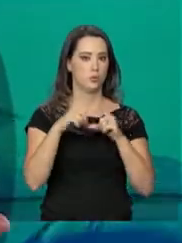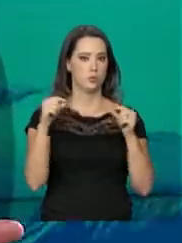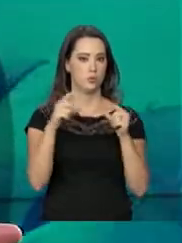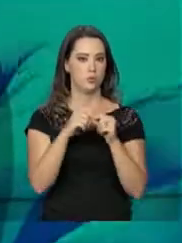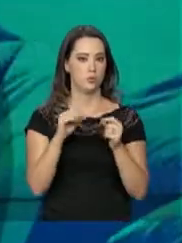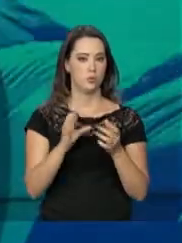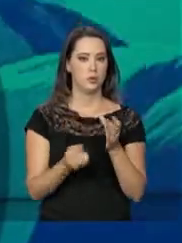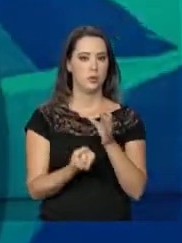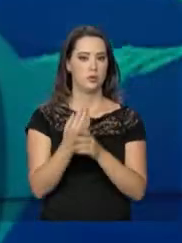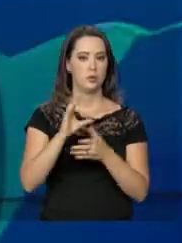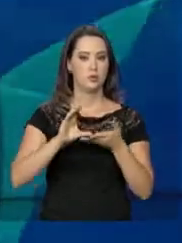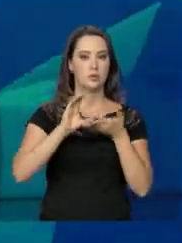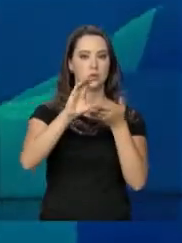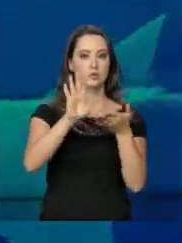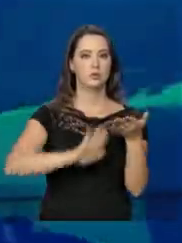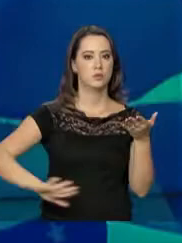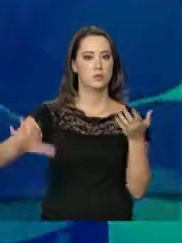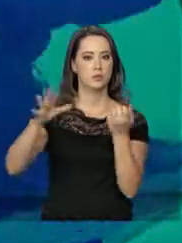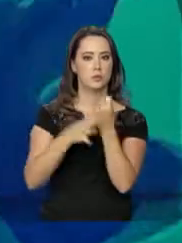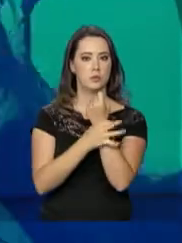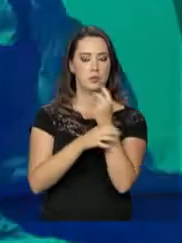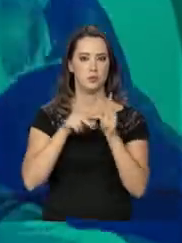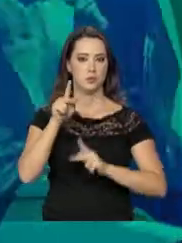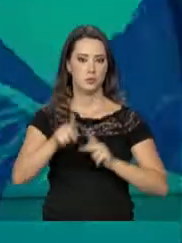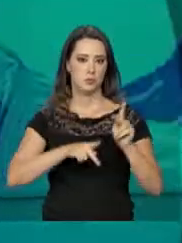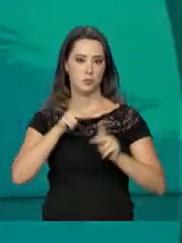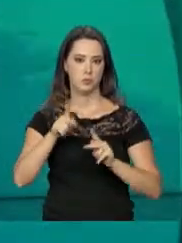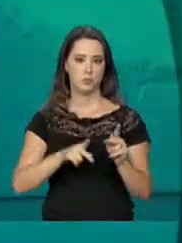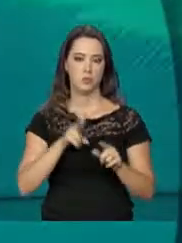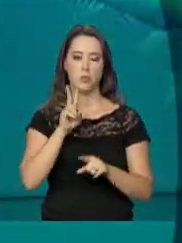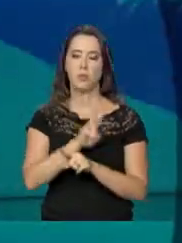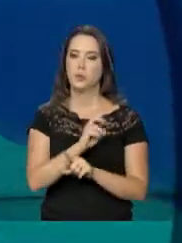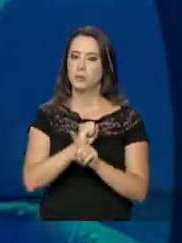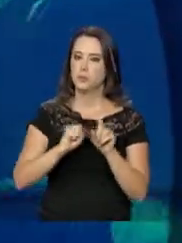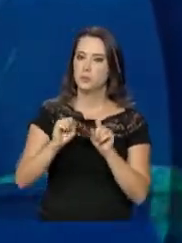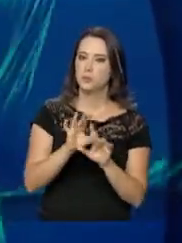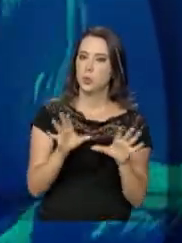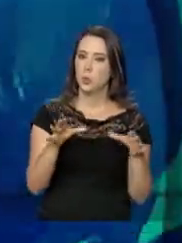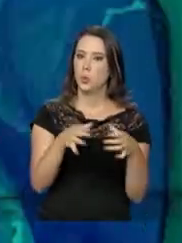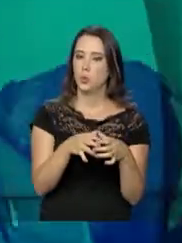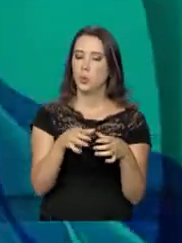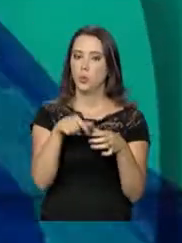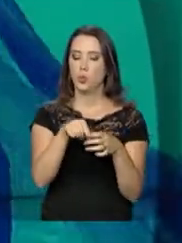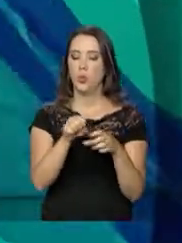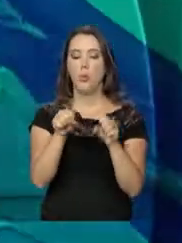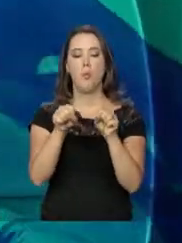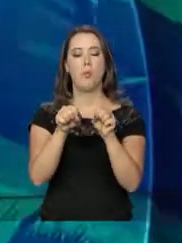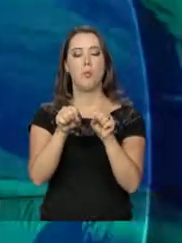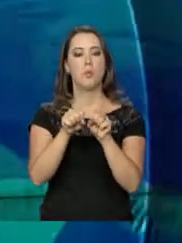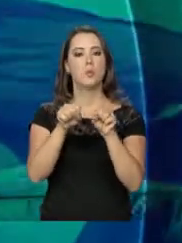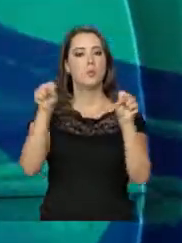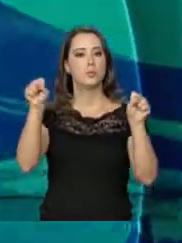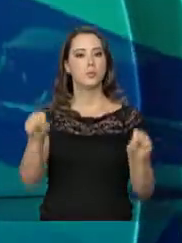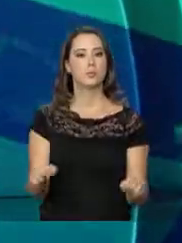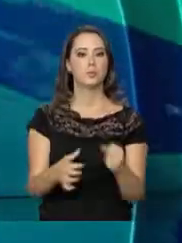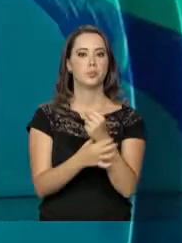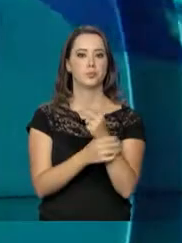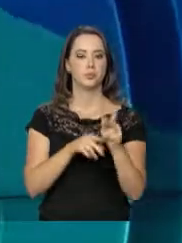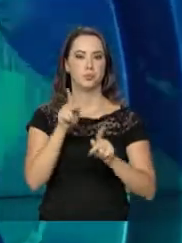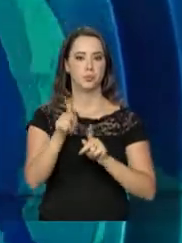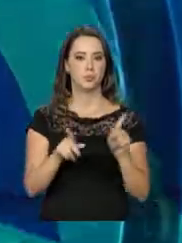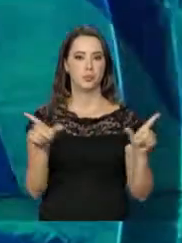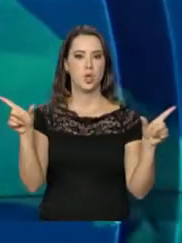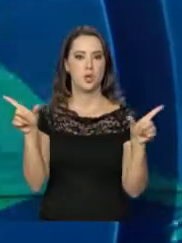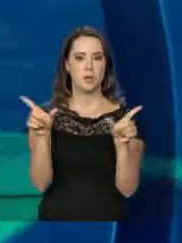Brasília o Conselho Nacional de Segurança Pública e Defesa Social, parte do Sistema Único de Segurança Pública. Uma das vantagens do SUSP